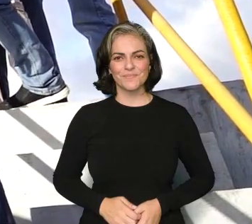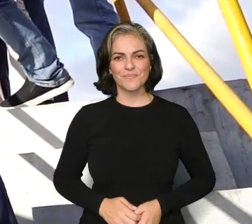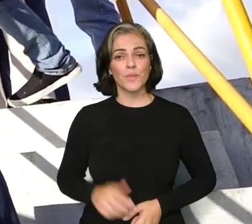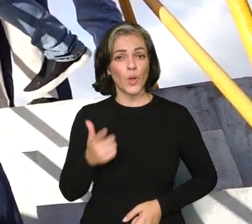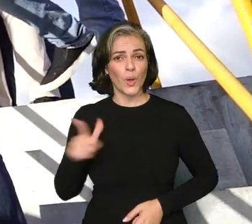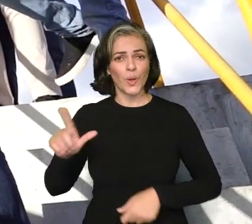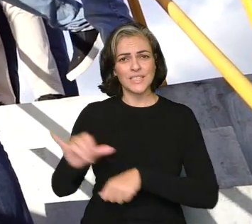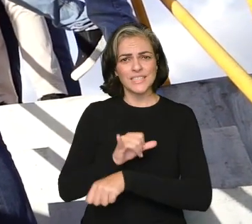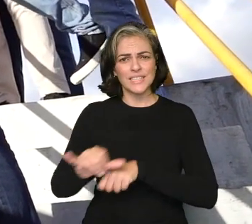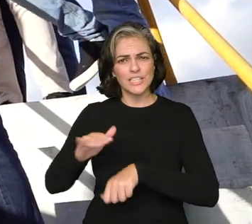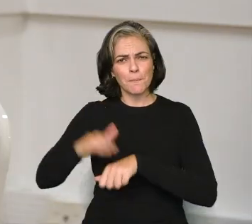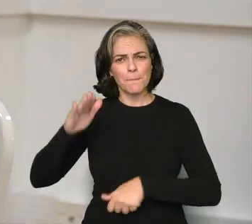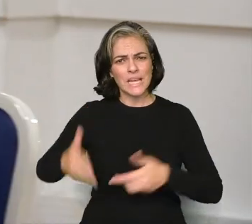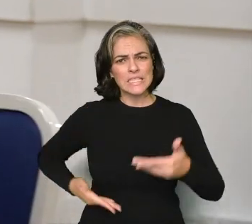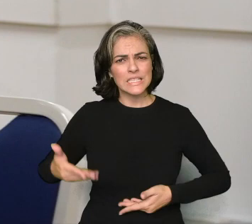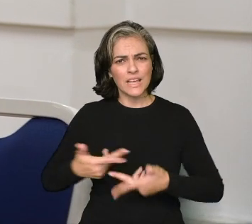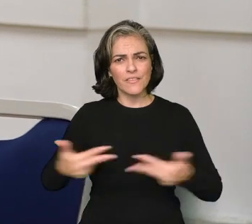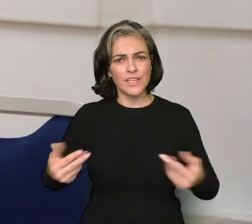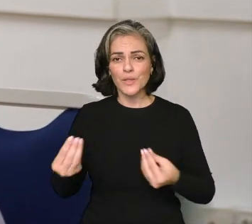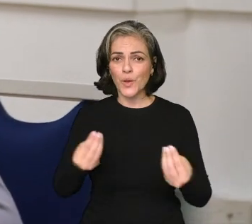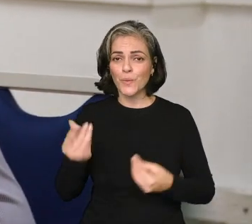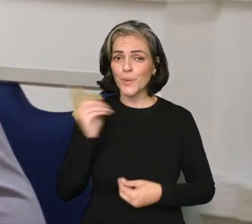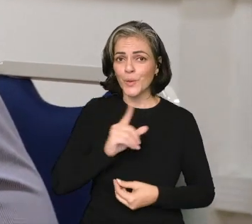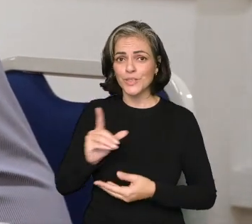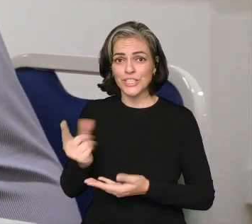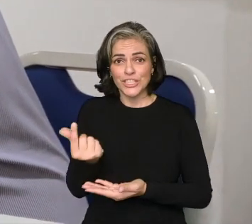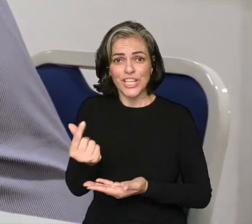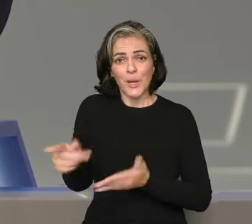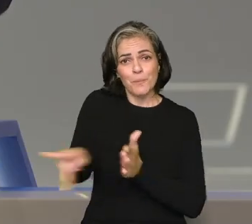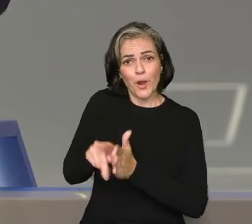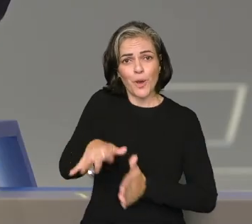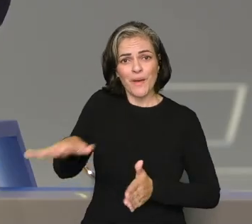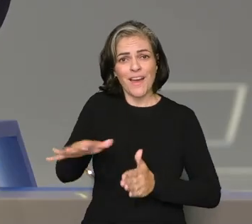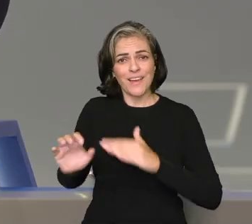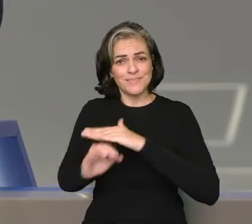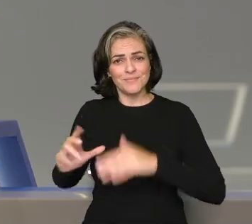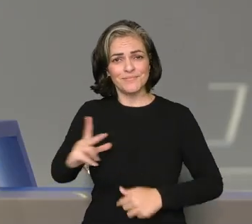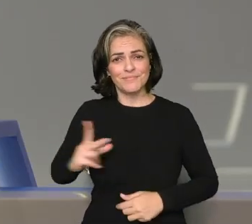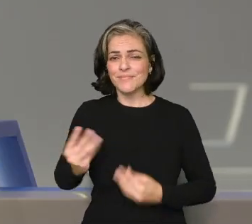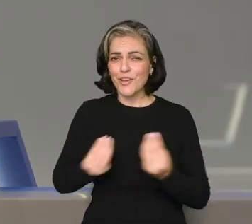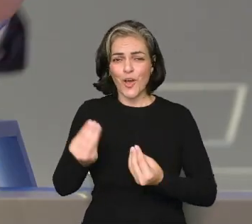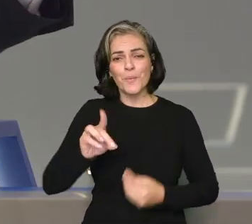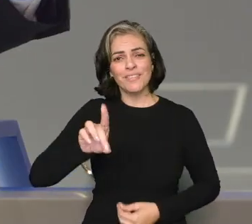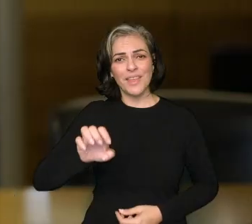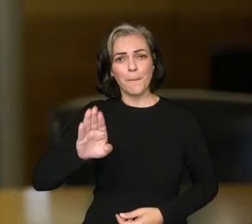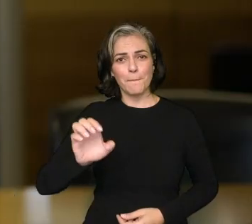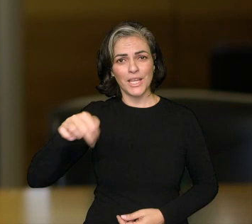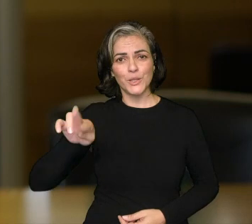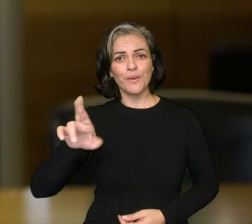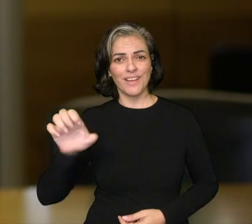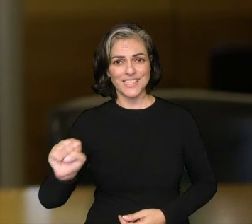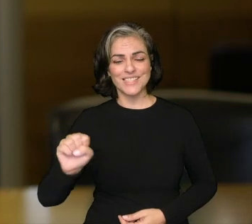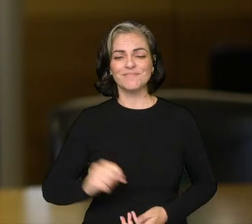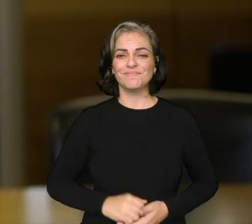Outra forma de ampliar os serviços é por meio da captação de recursos privados, com as emissões de debêntures incentivadas. Olha,